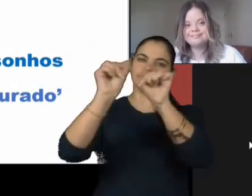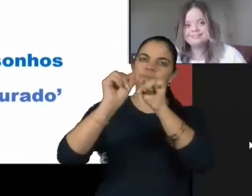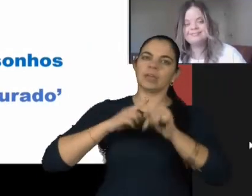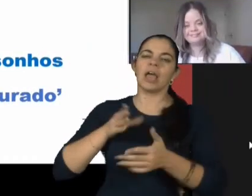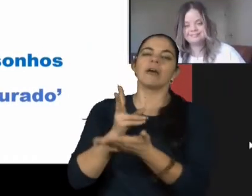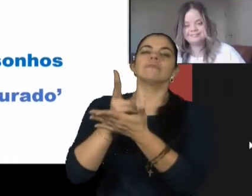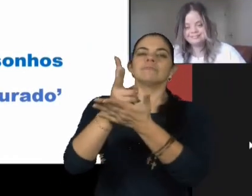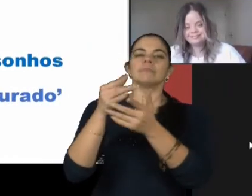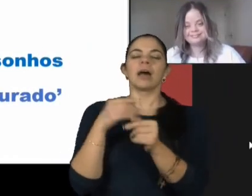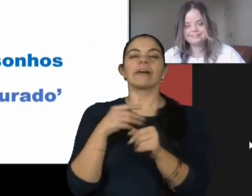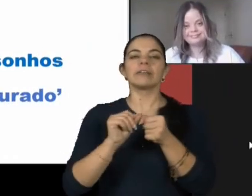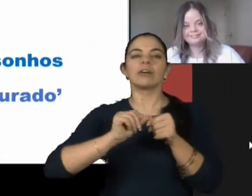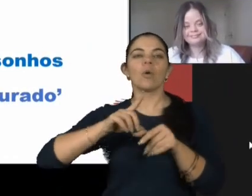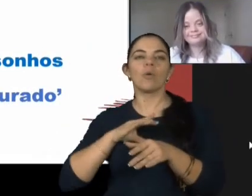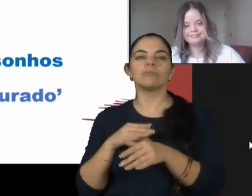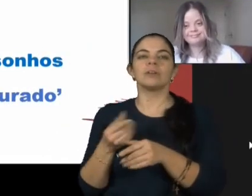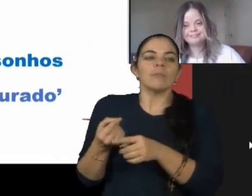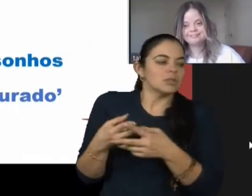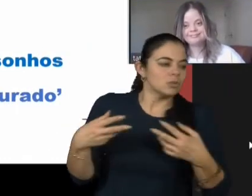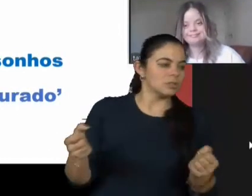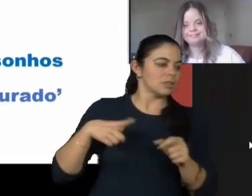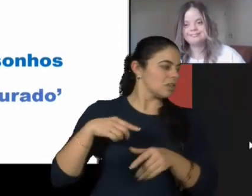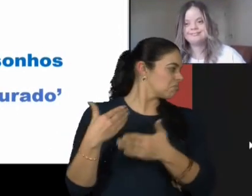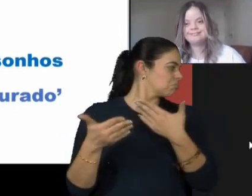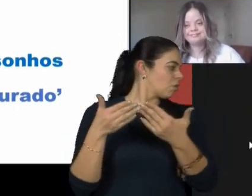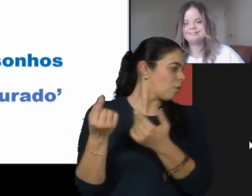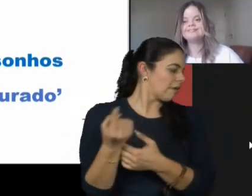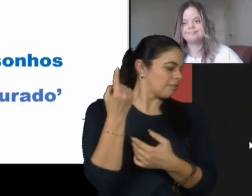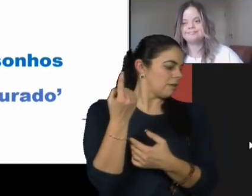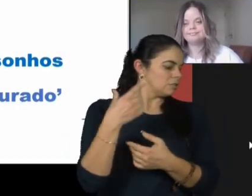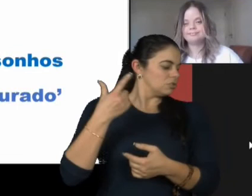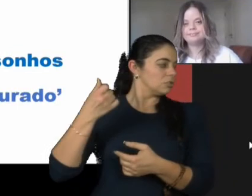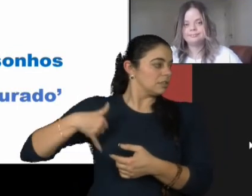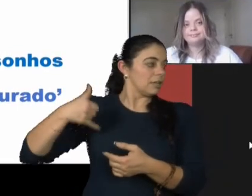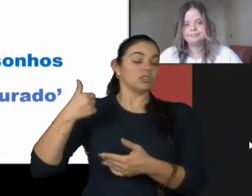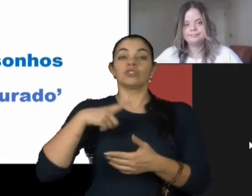permanecer e ser uma verdade em qualquer idade que seja seu filho. Acreditar.